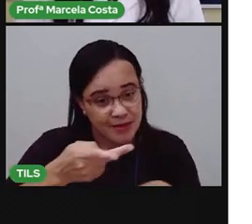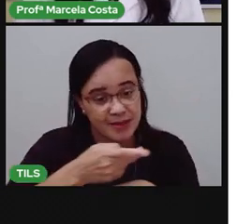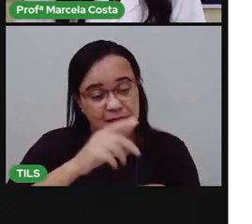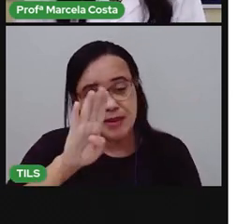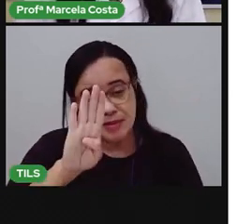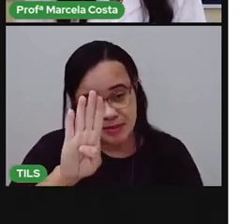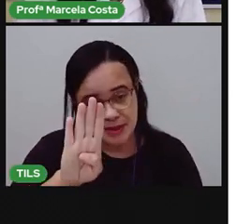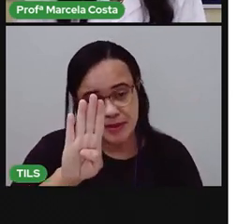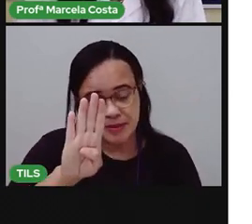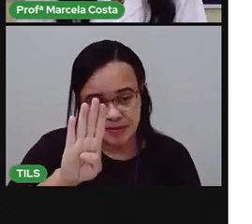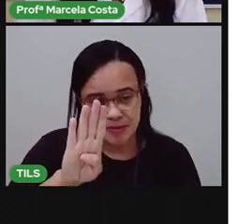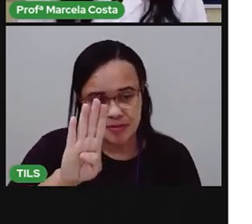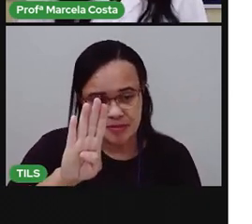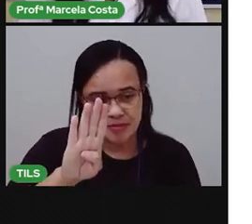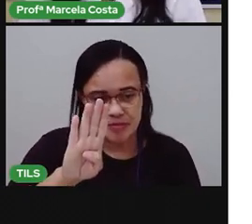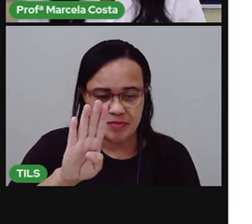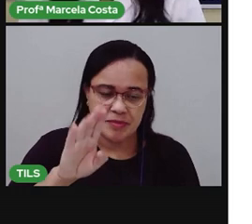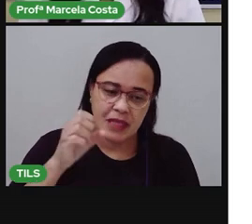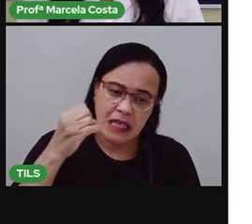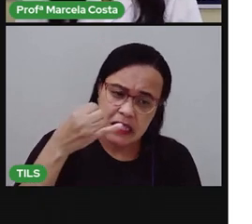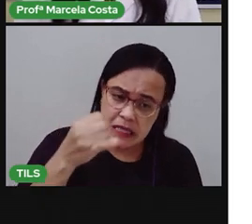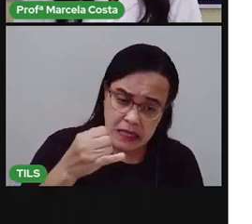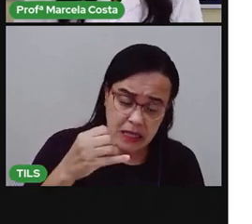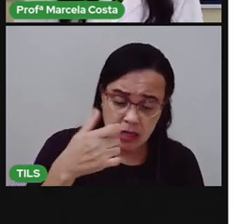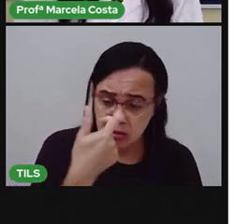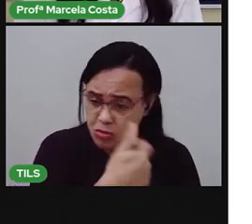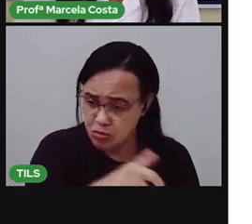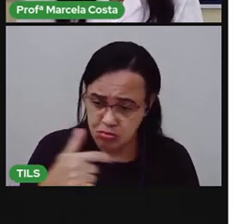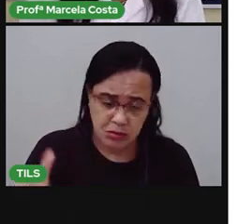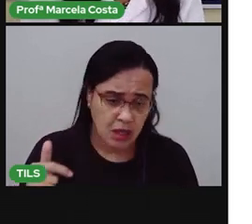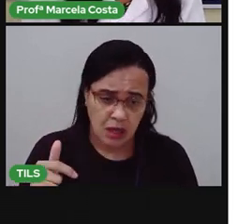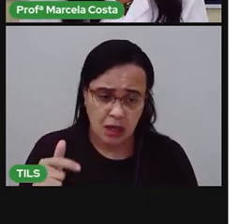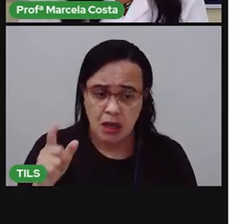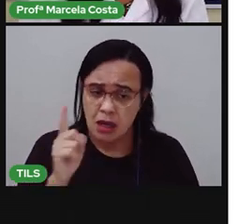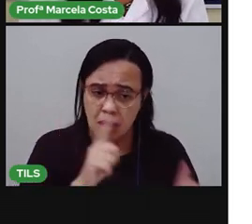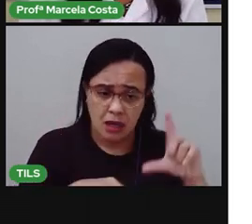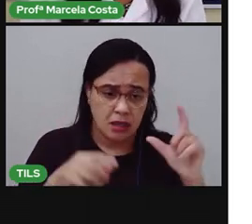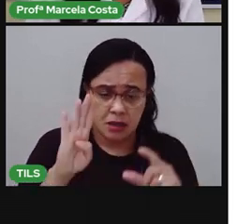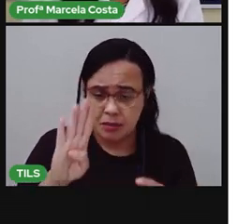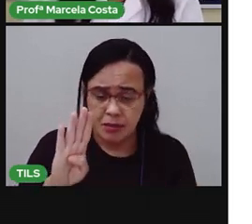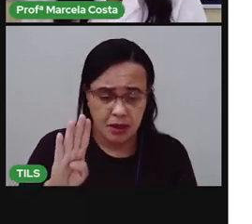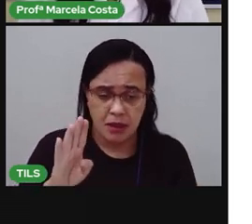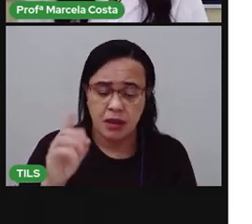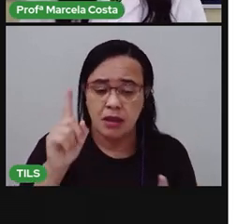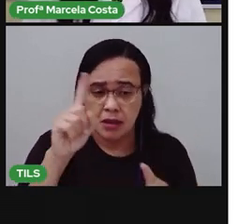Se não tiver a letra, não marca. Se tiver a letra, marca.